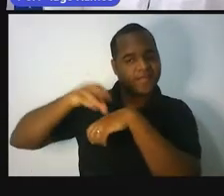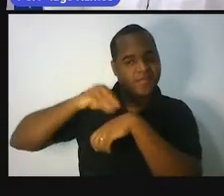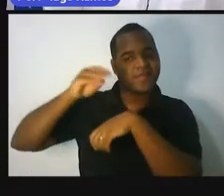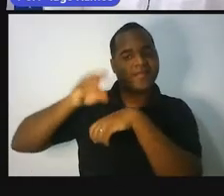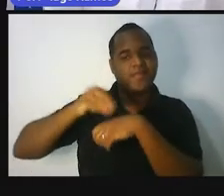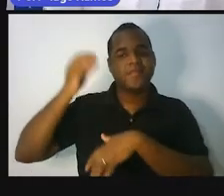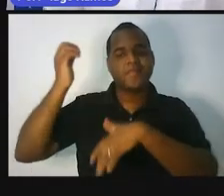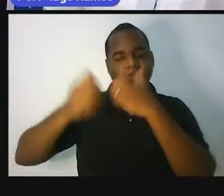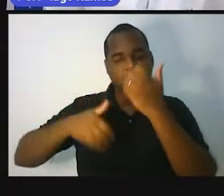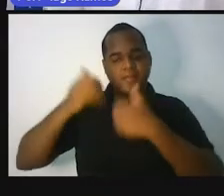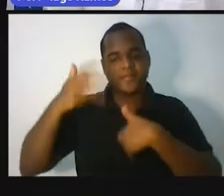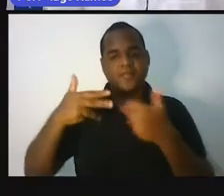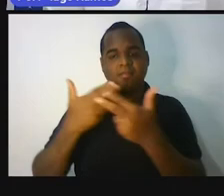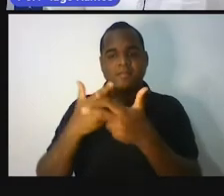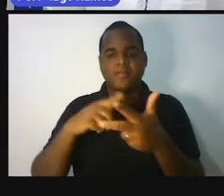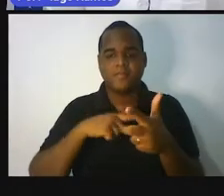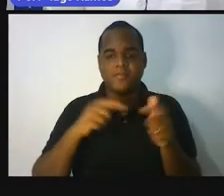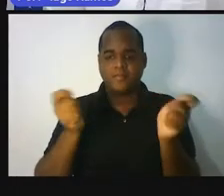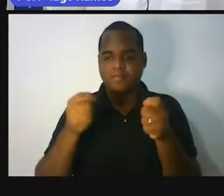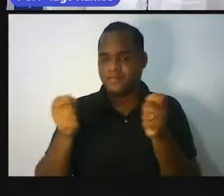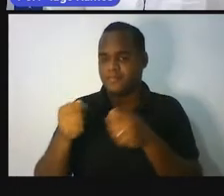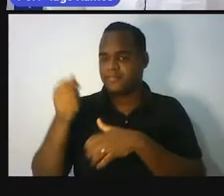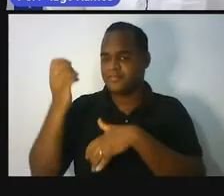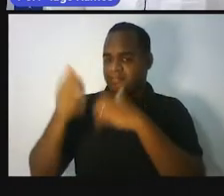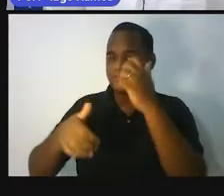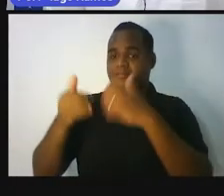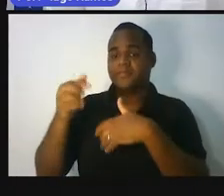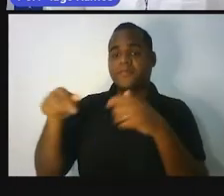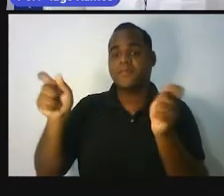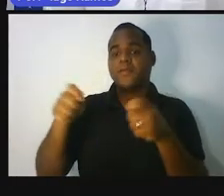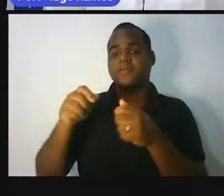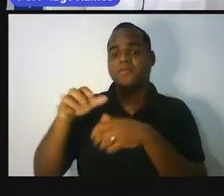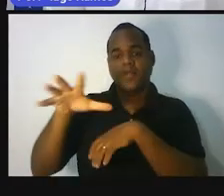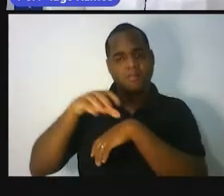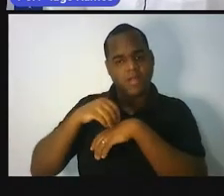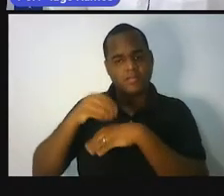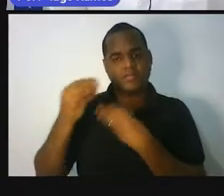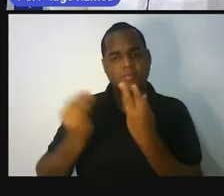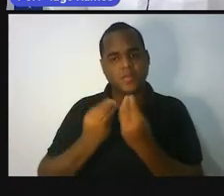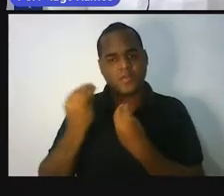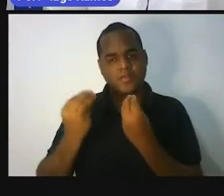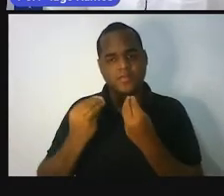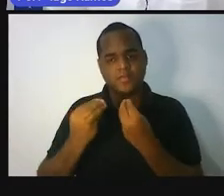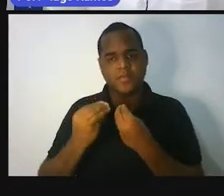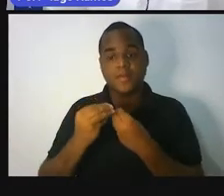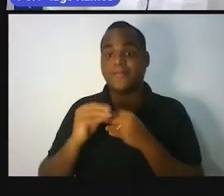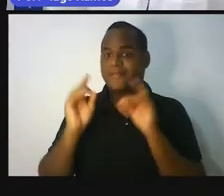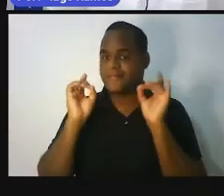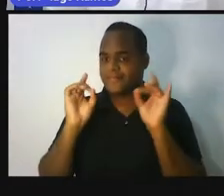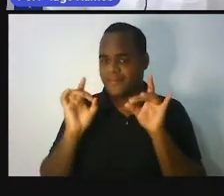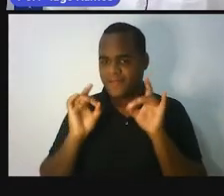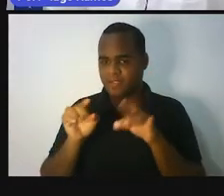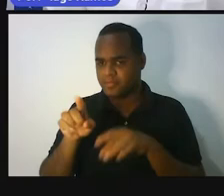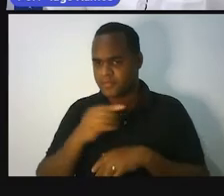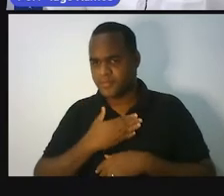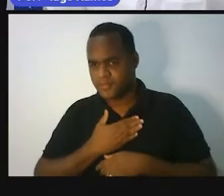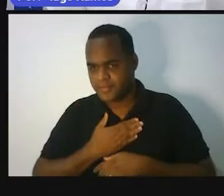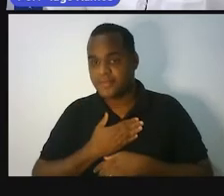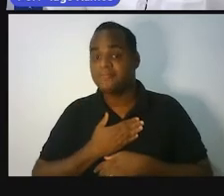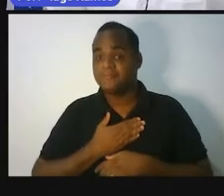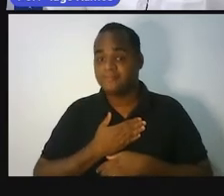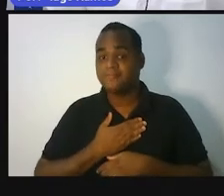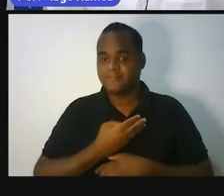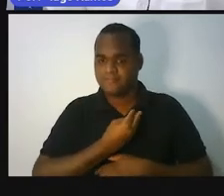ou meios, de colocá-la pra fora de nós. Bom, você não acha isso fantástico? Existimos